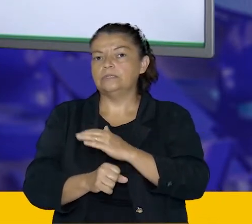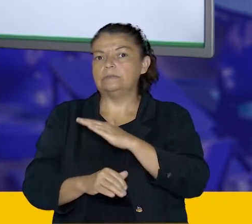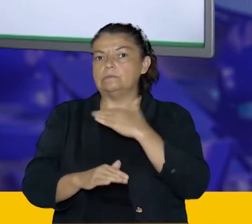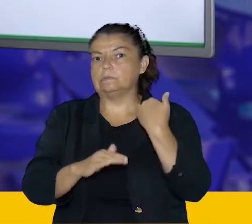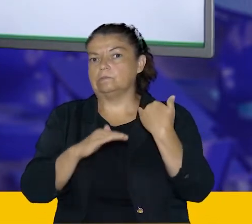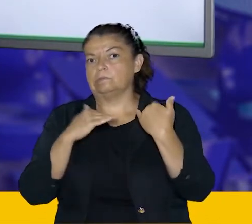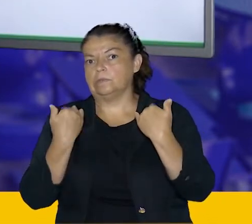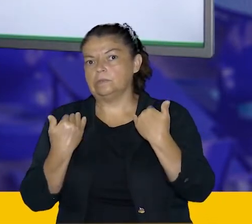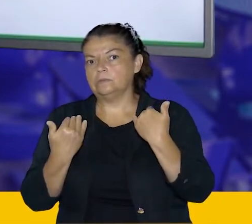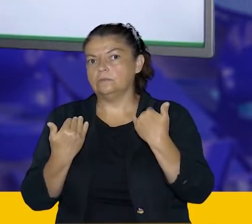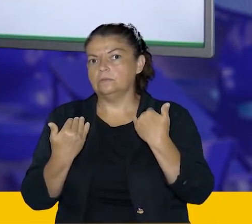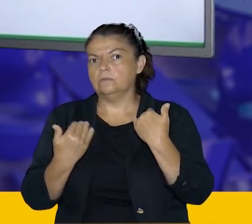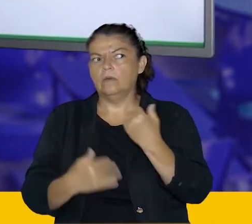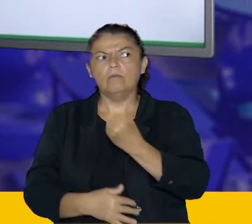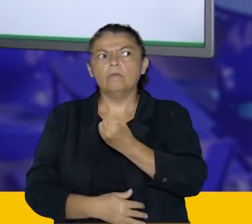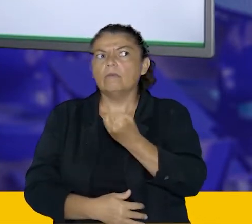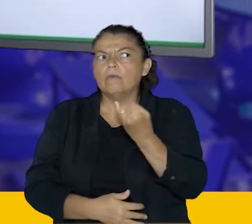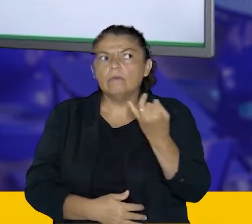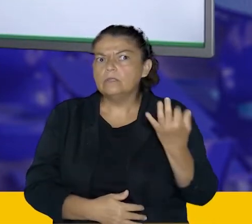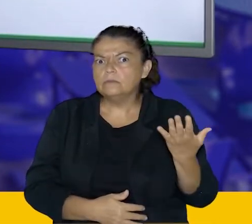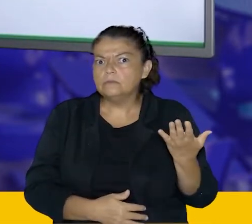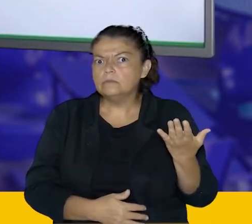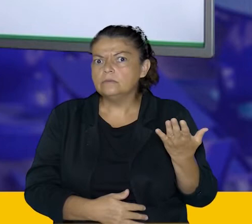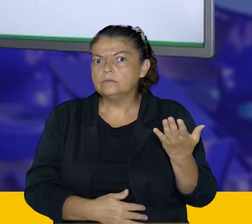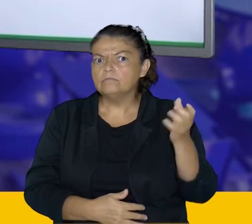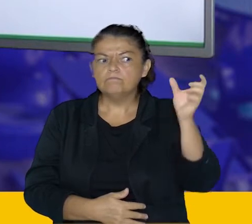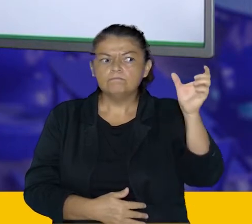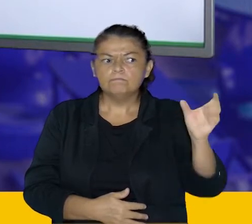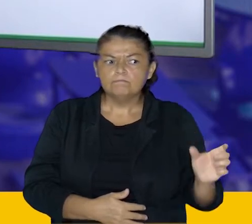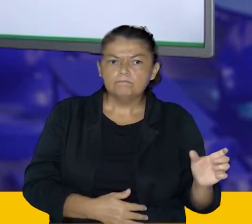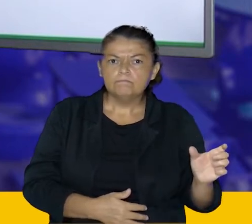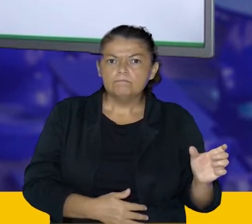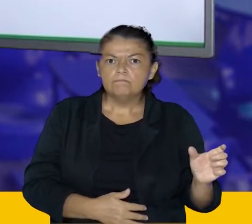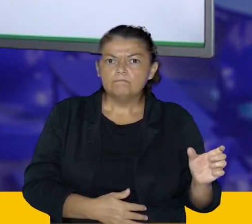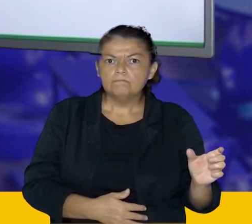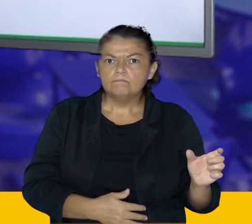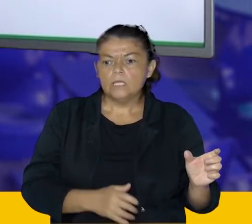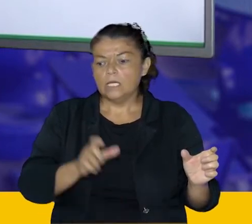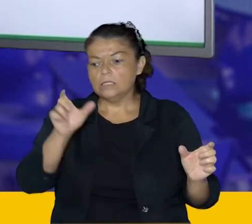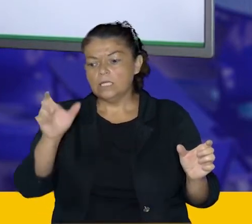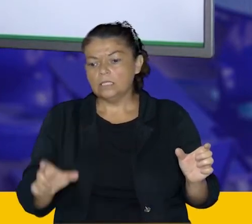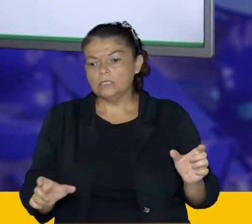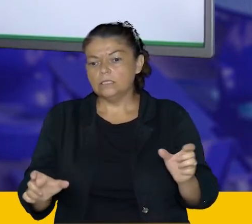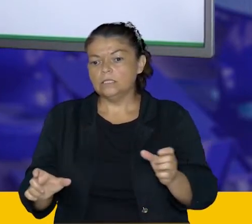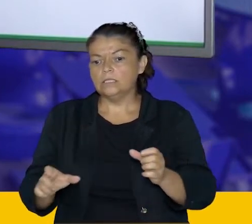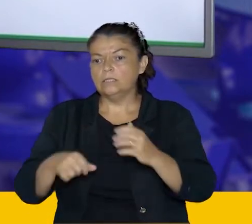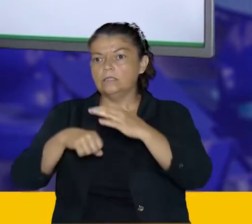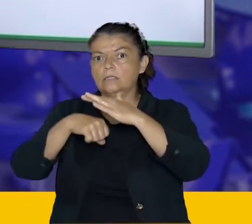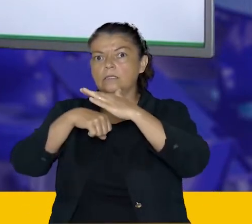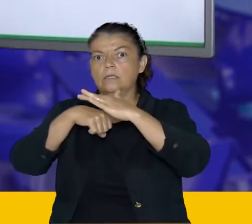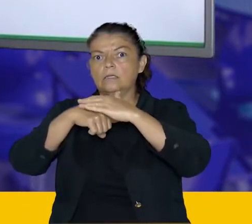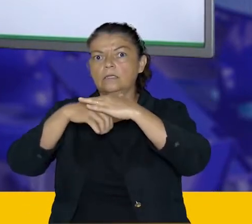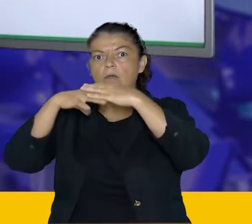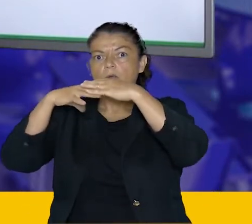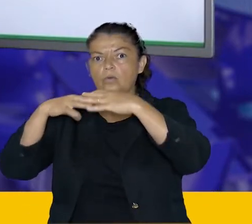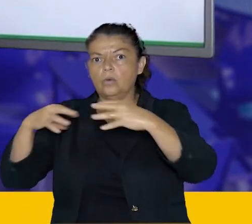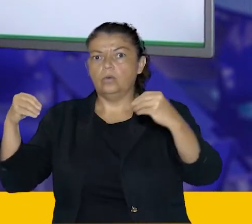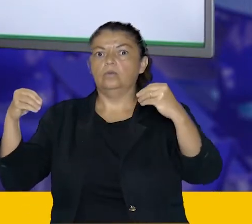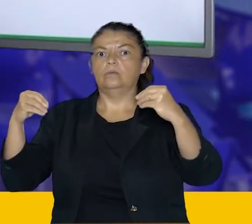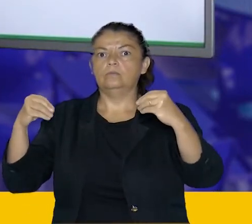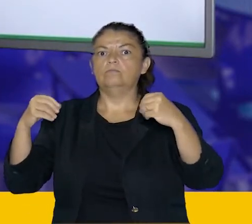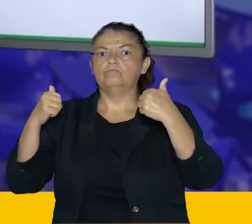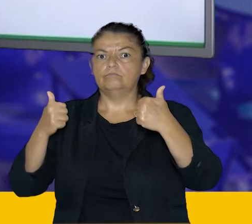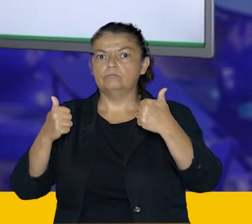agora que a gente quer essa informação, percentual de mortes e percentual de pessoas curadas. Essa informação está nesse quadro aqui, ó, esse